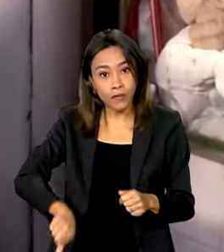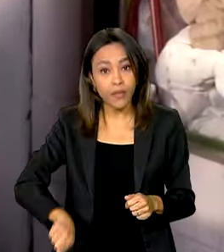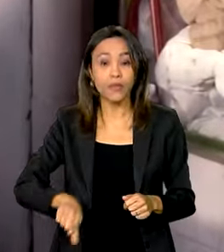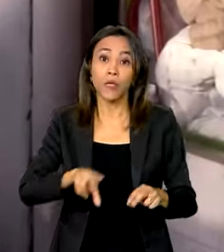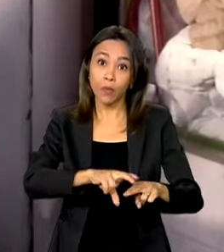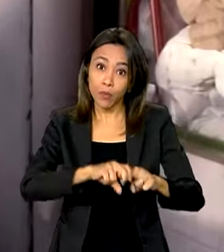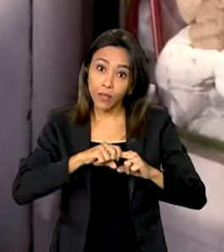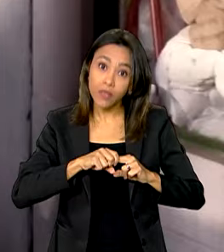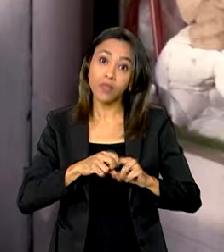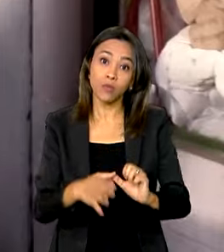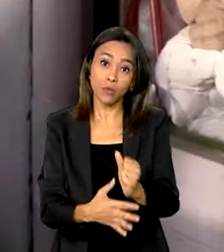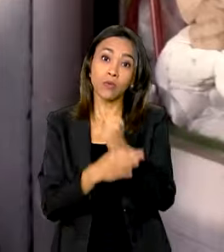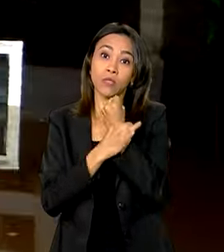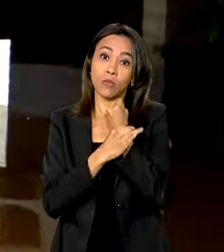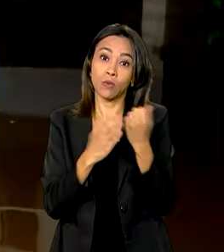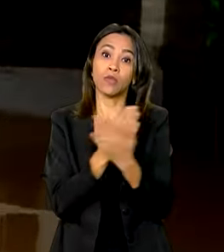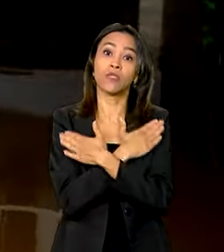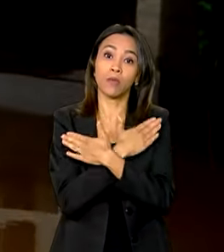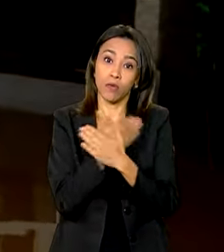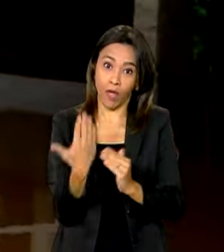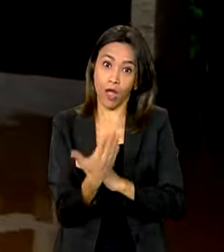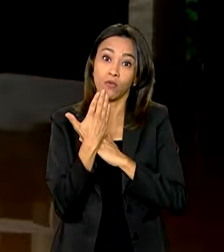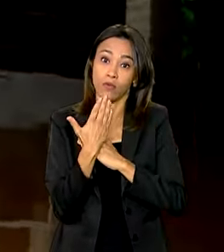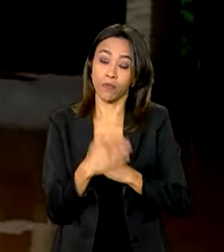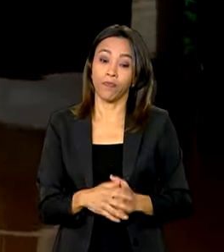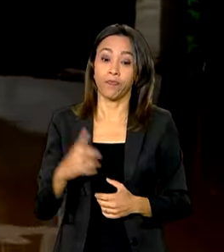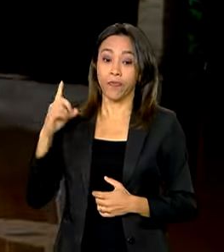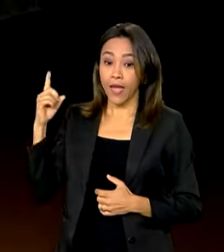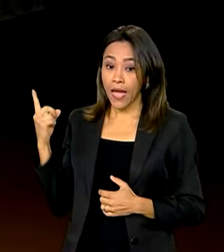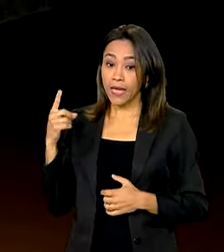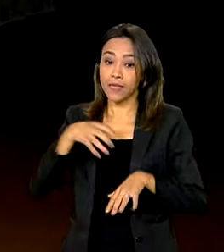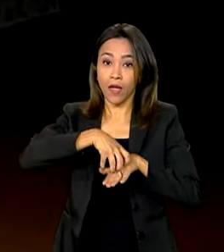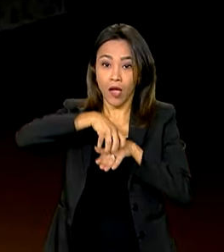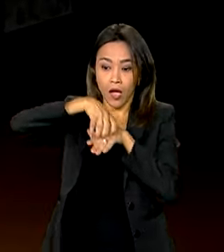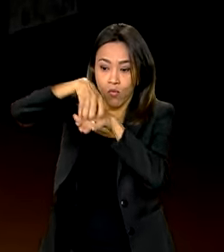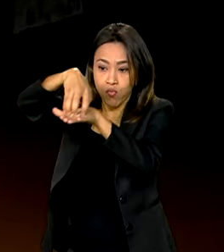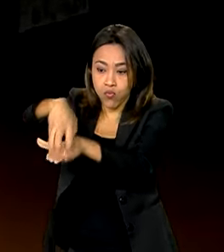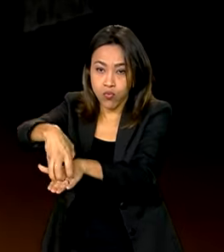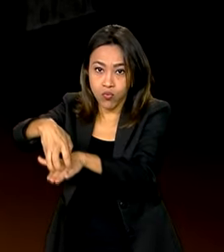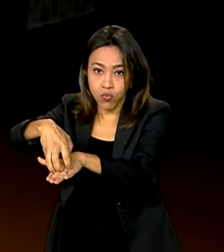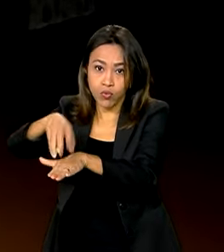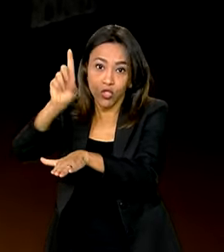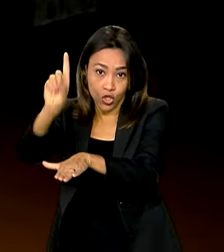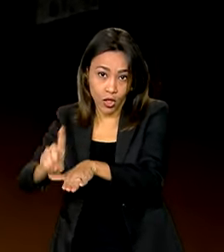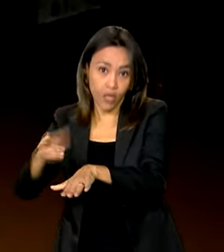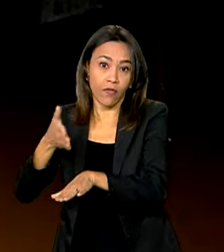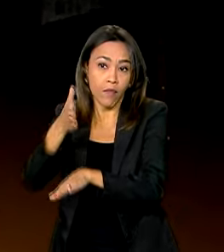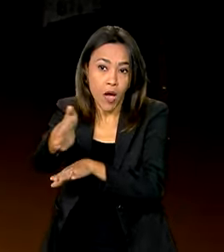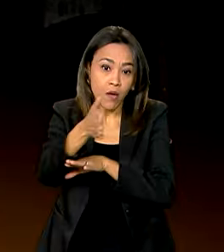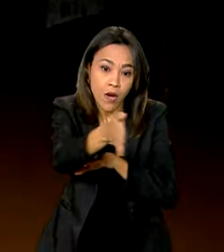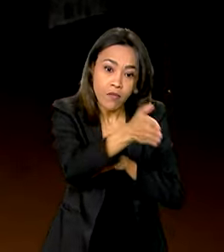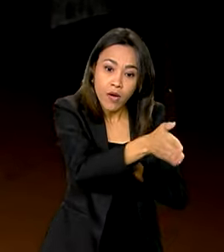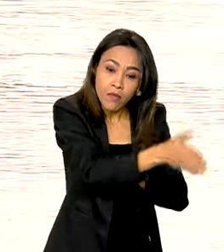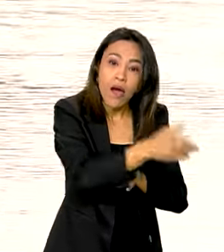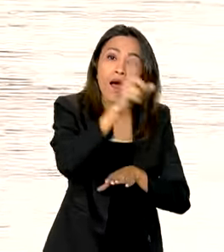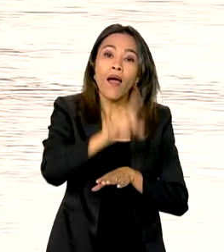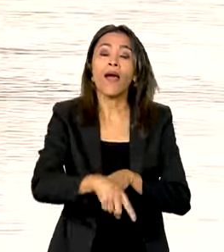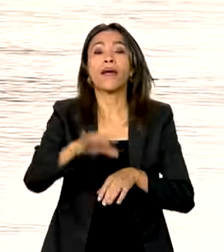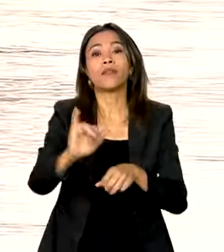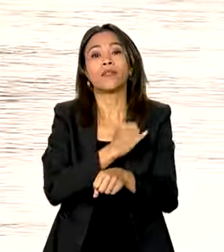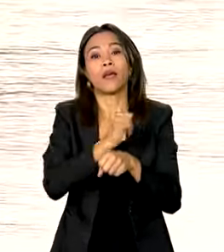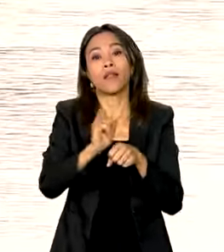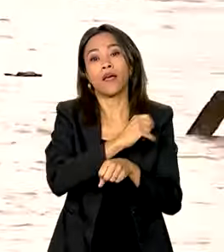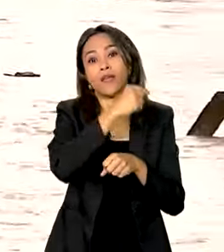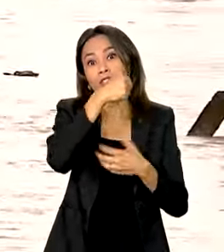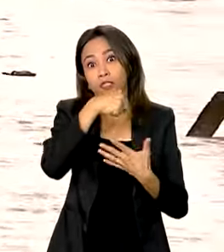-desemprego vai ajudar? Vai ajudar. A caravana de direitos na reconstrução do Rio Grande do Sul se soma a uma série de medidas de